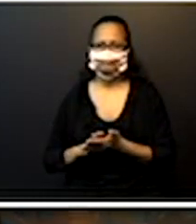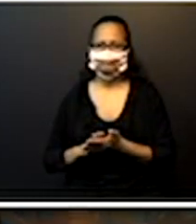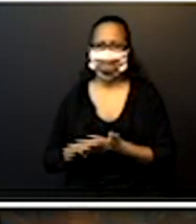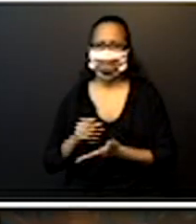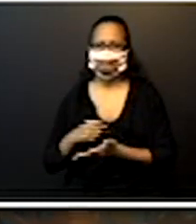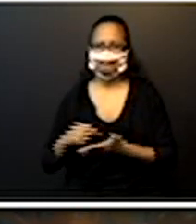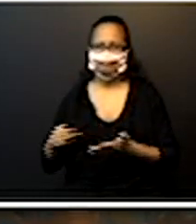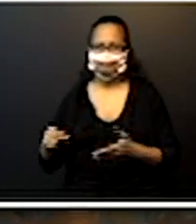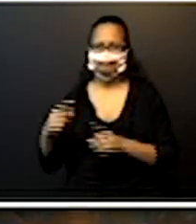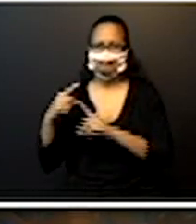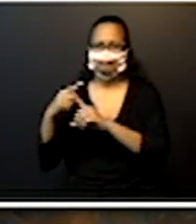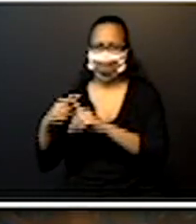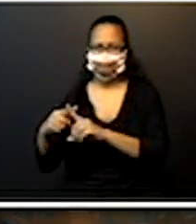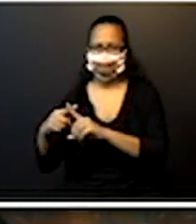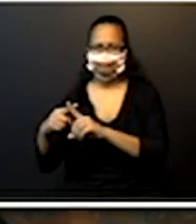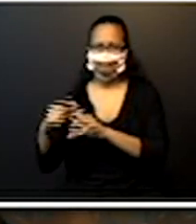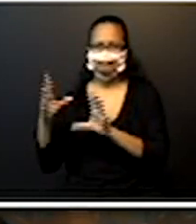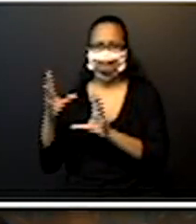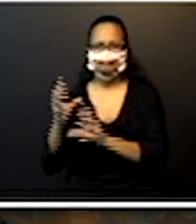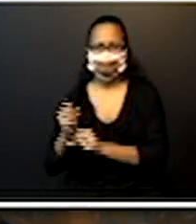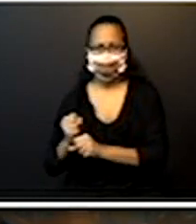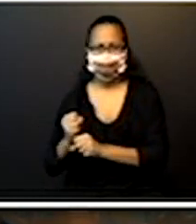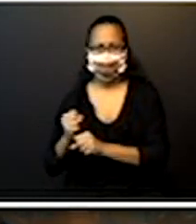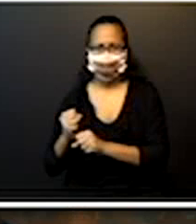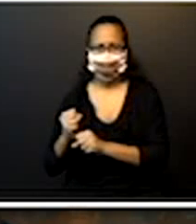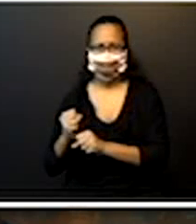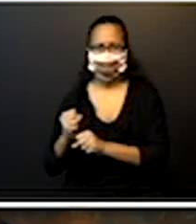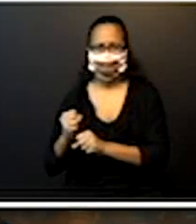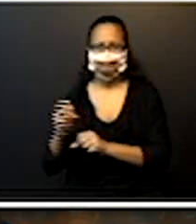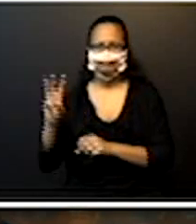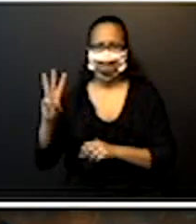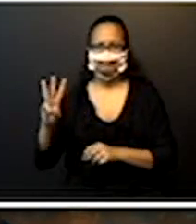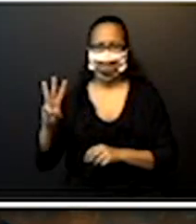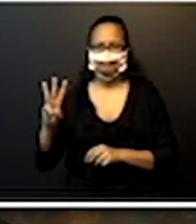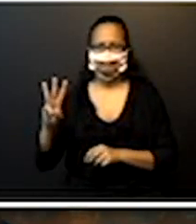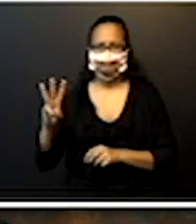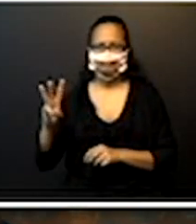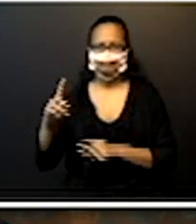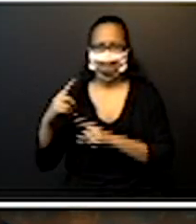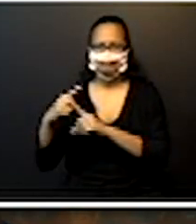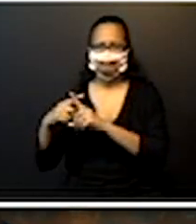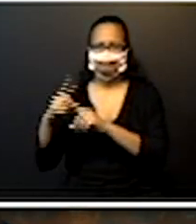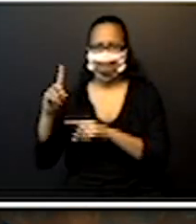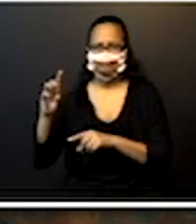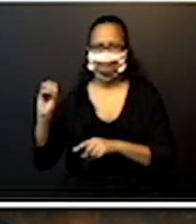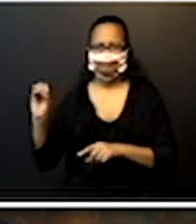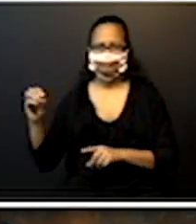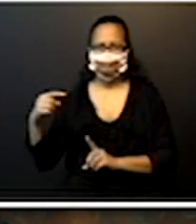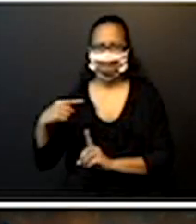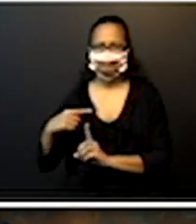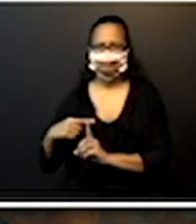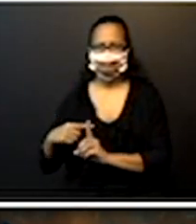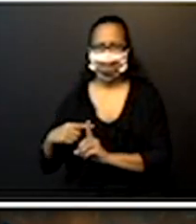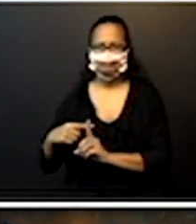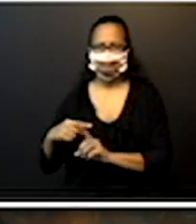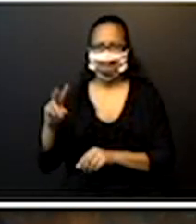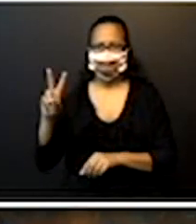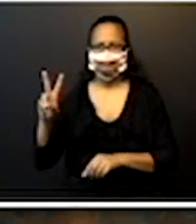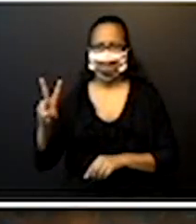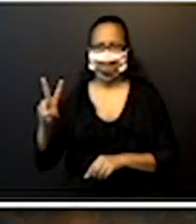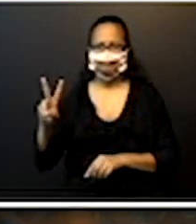aditiva vai ficar 3 vezes 100 mais 2